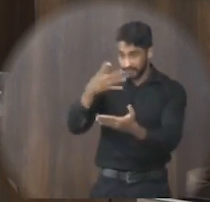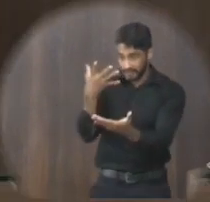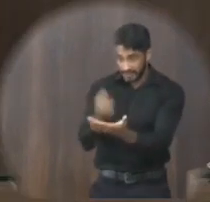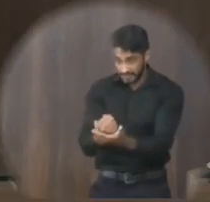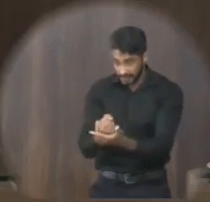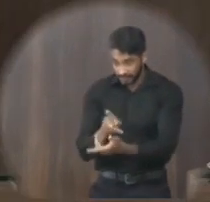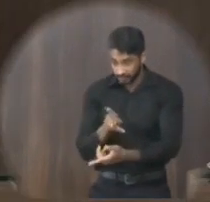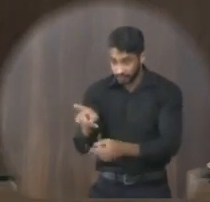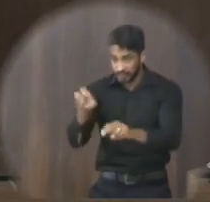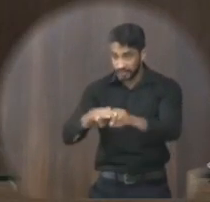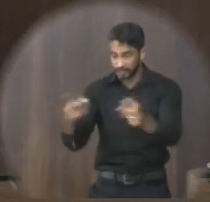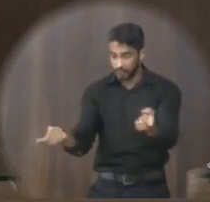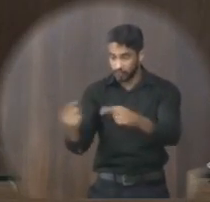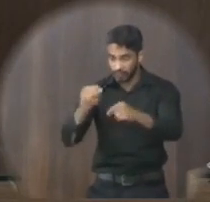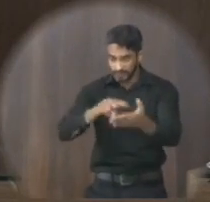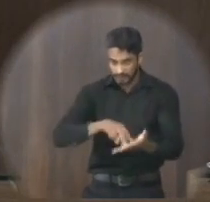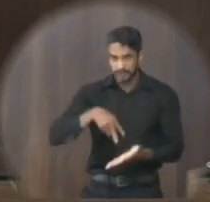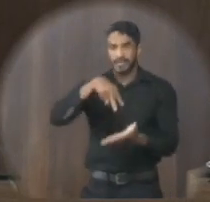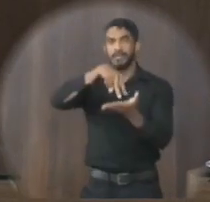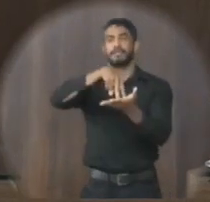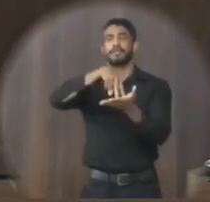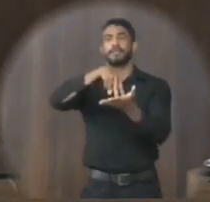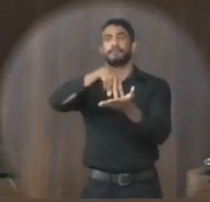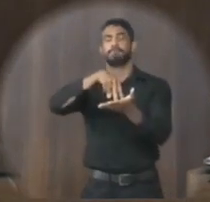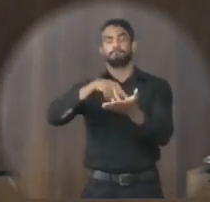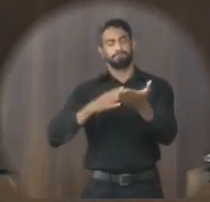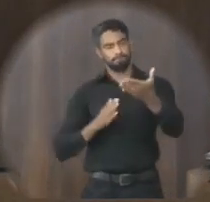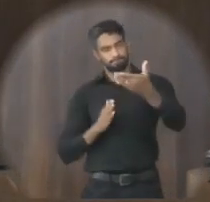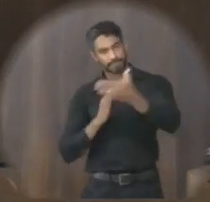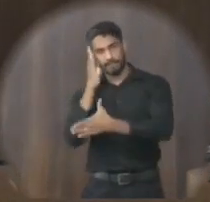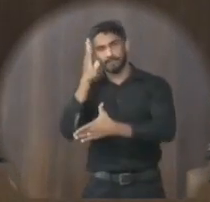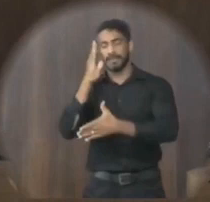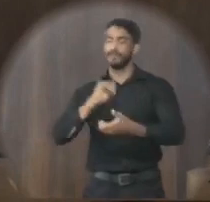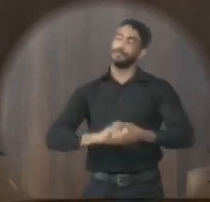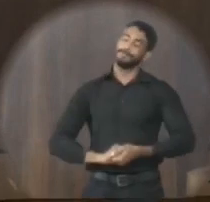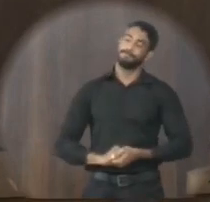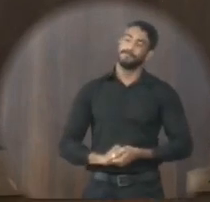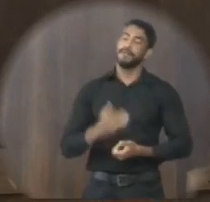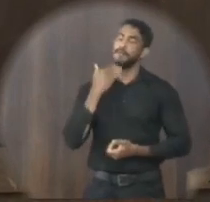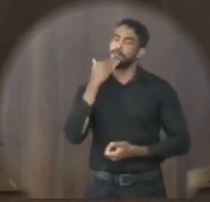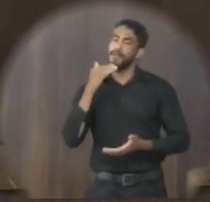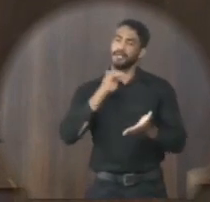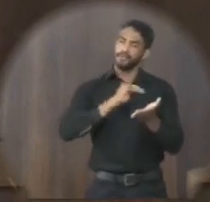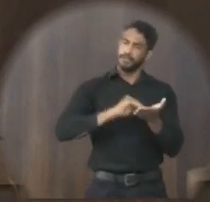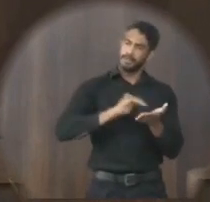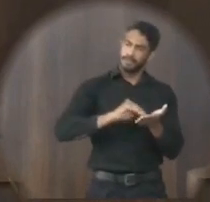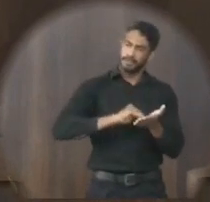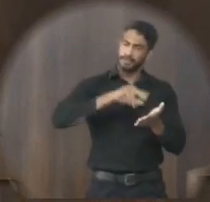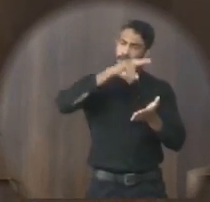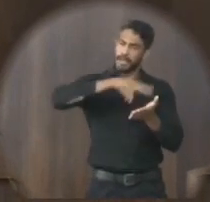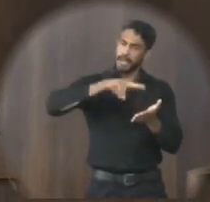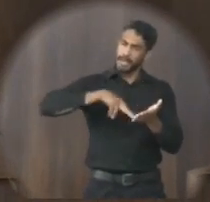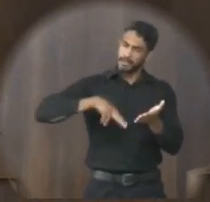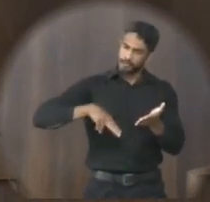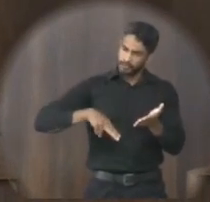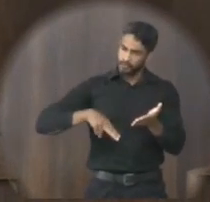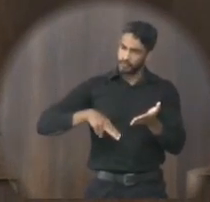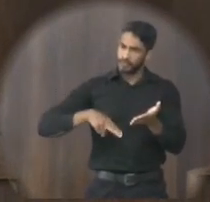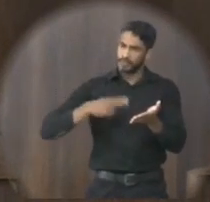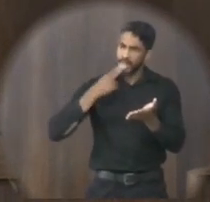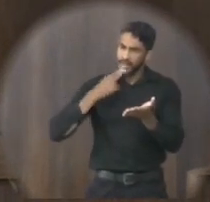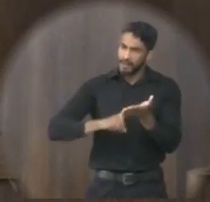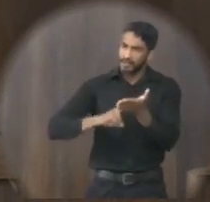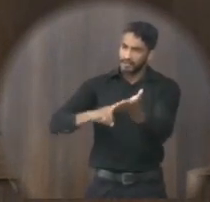permaneça sentado Aos contrários que se levantem Aprovado Solicito ao senhor secretário Que faça leitura das